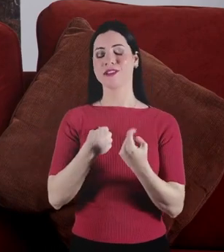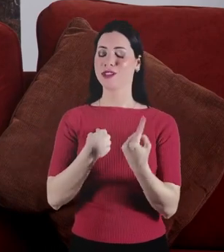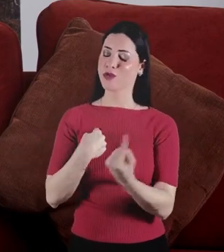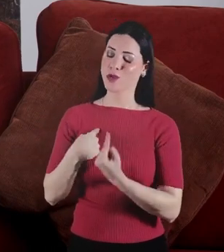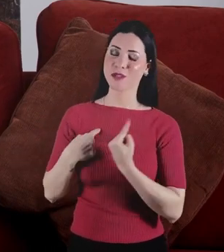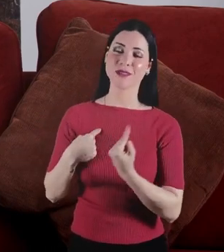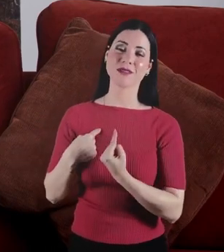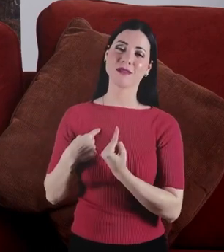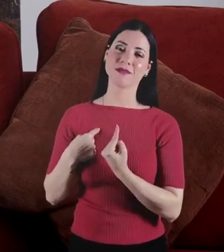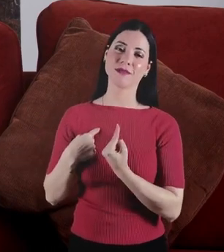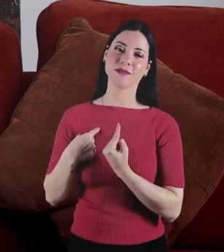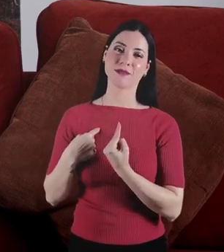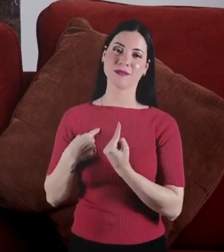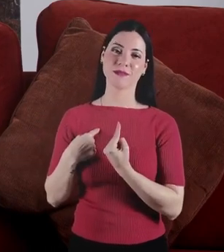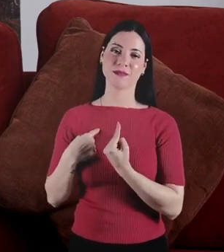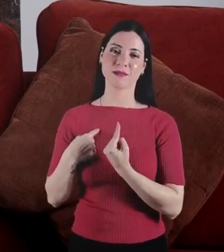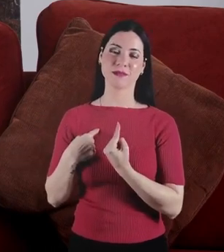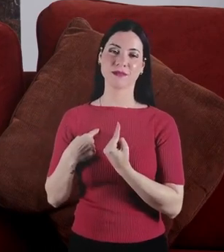eu sou só uma pessoa.